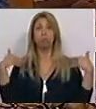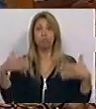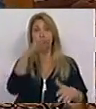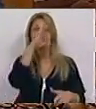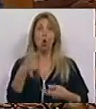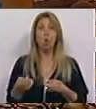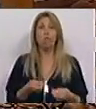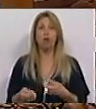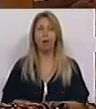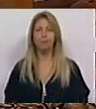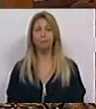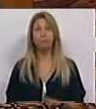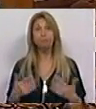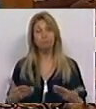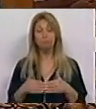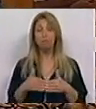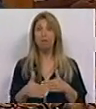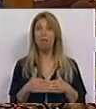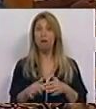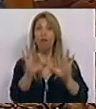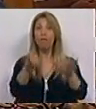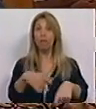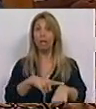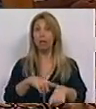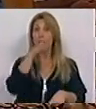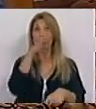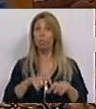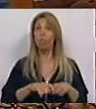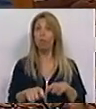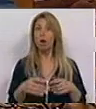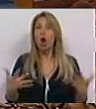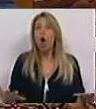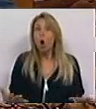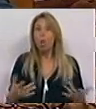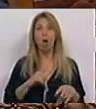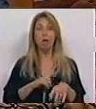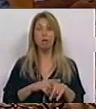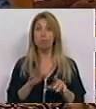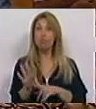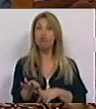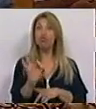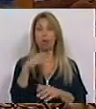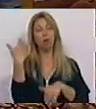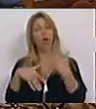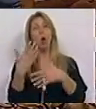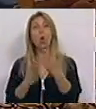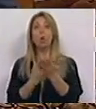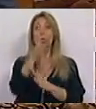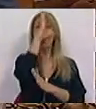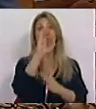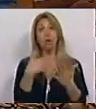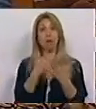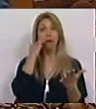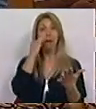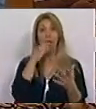Aproxima-se o final da legislatura e o momento da escolha entre a continuação de um governo que agravou todos os problemas do